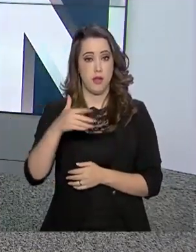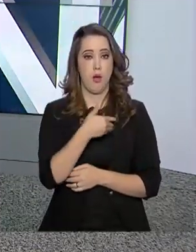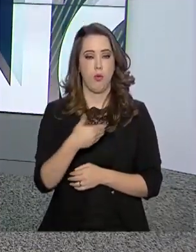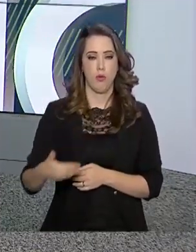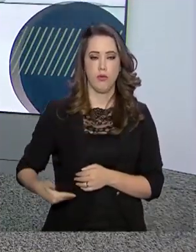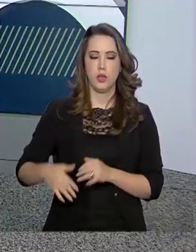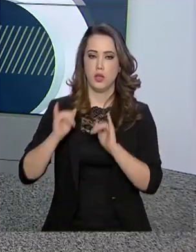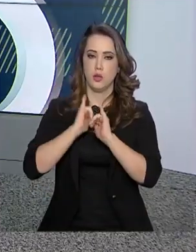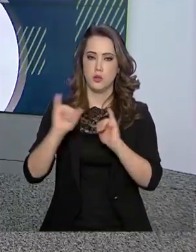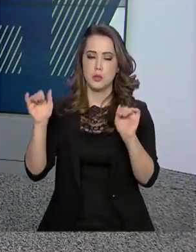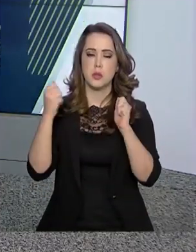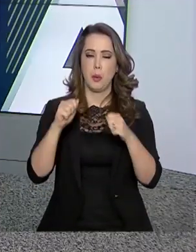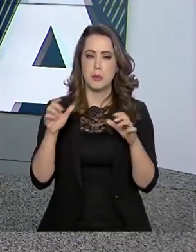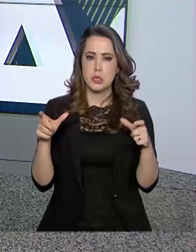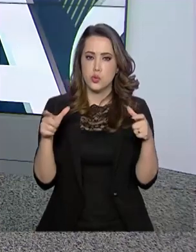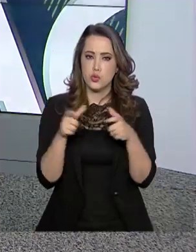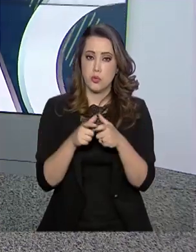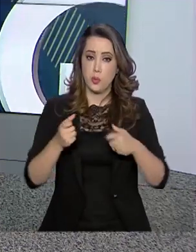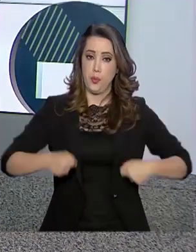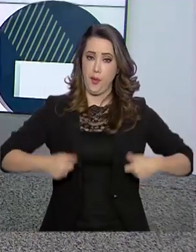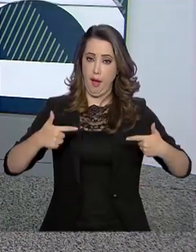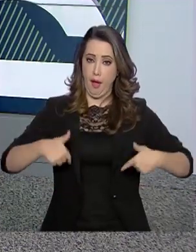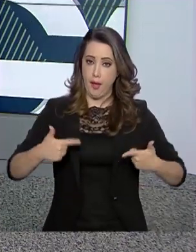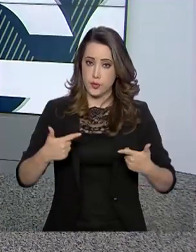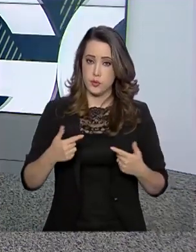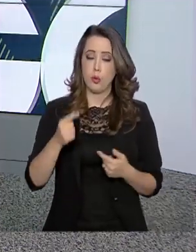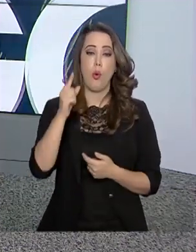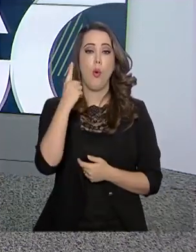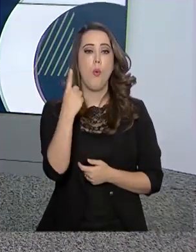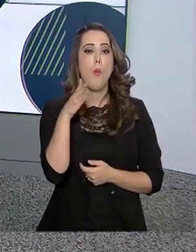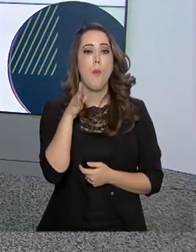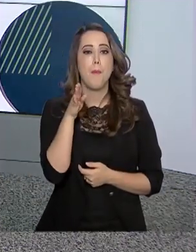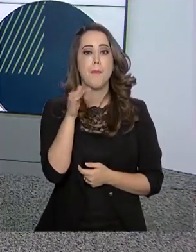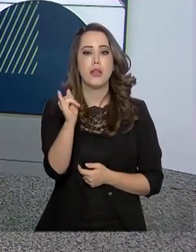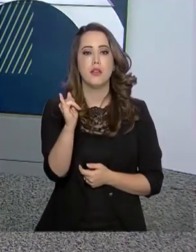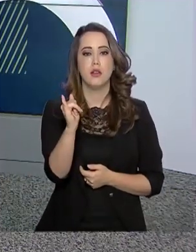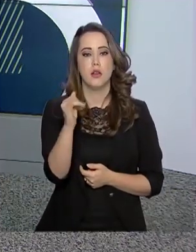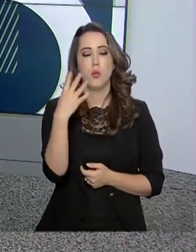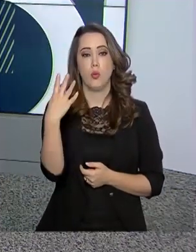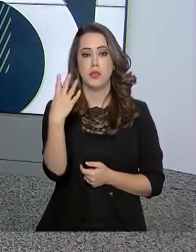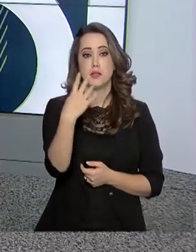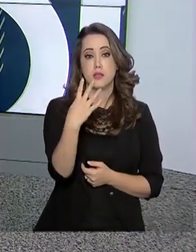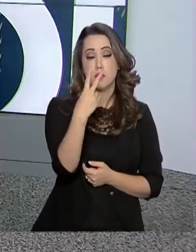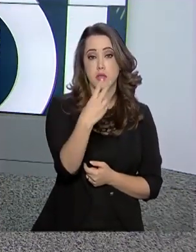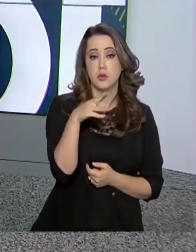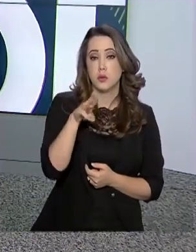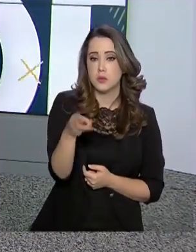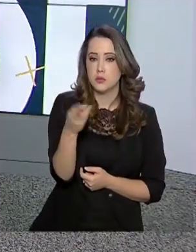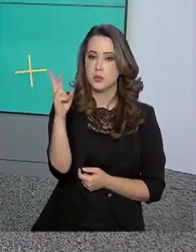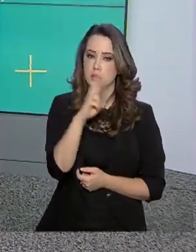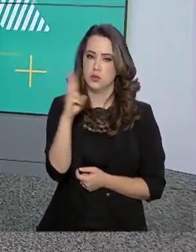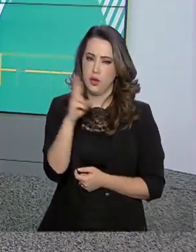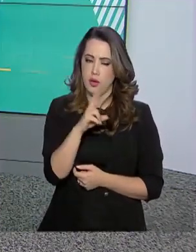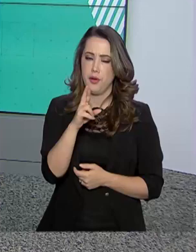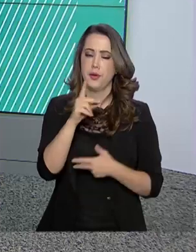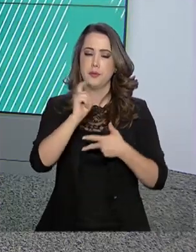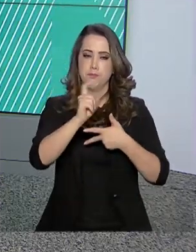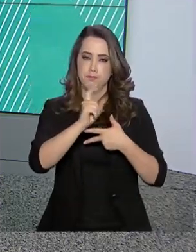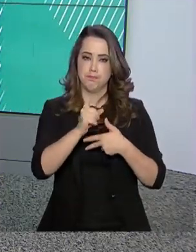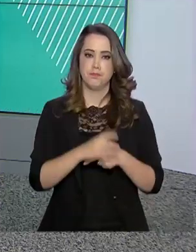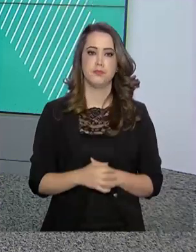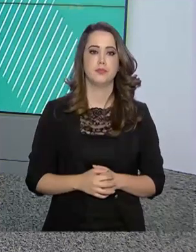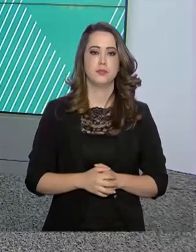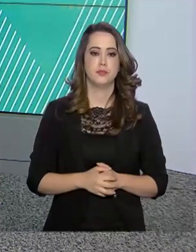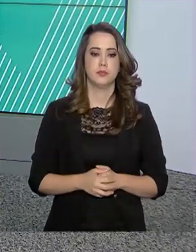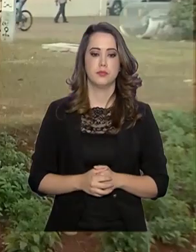anuncia contingenciamento no valor de 1 bilhão e 442 milhões de reais no Poder Executivo.